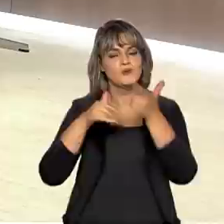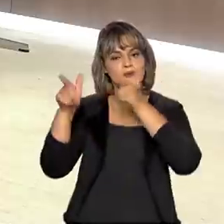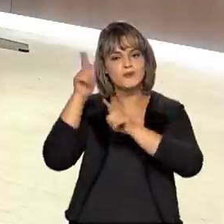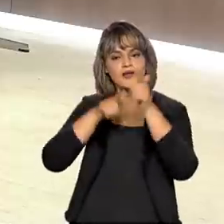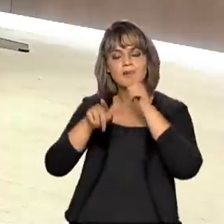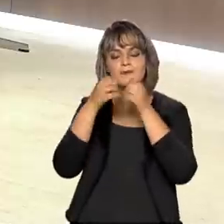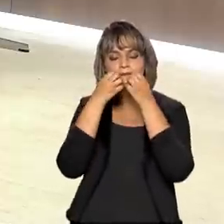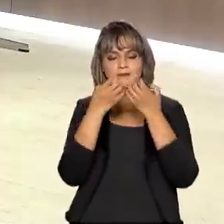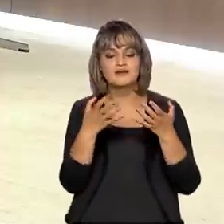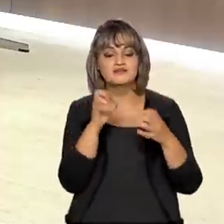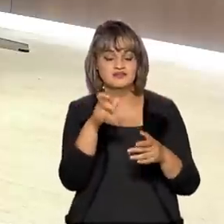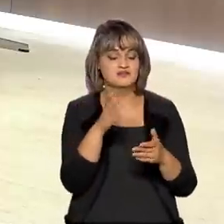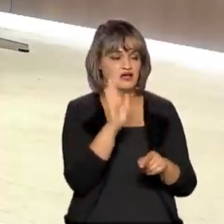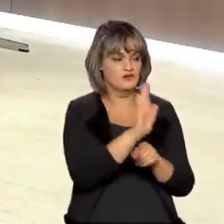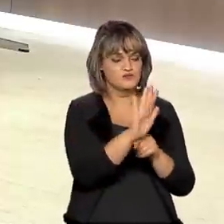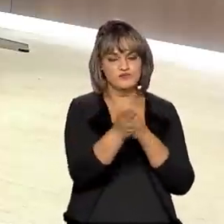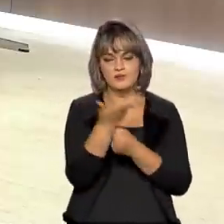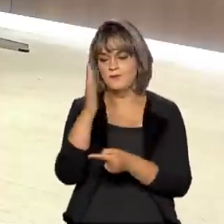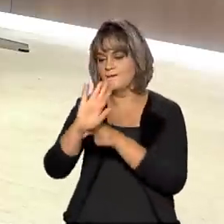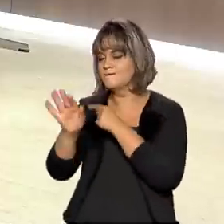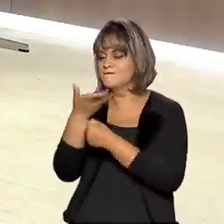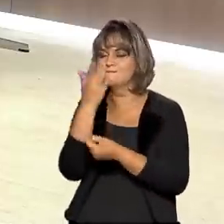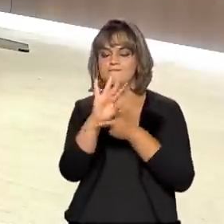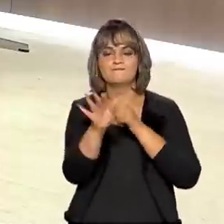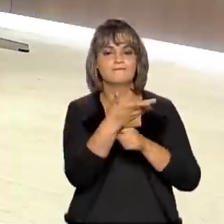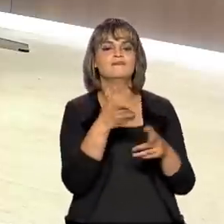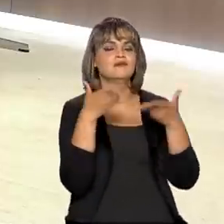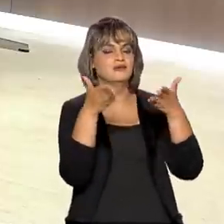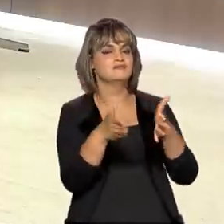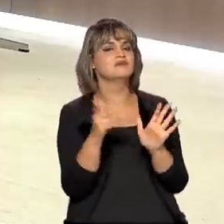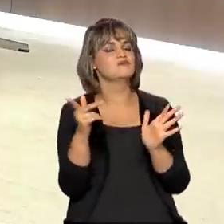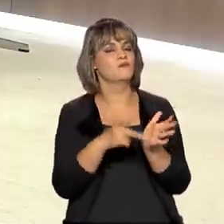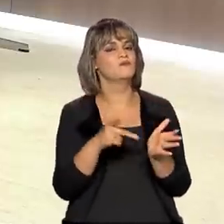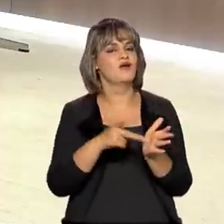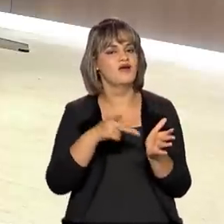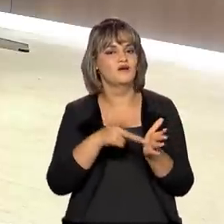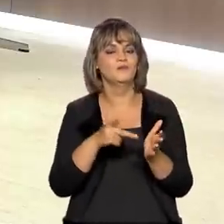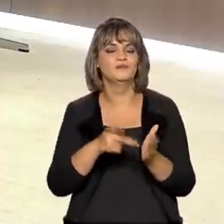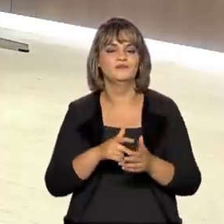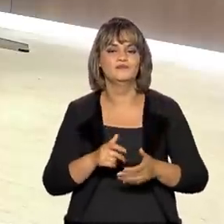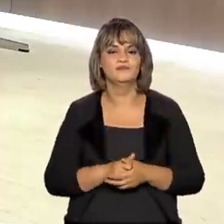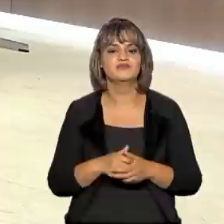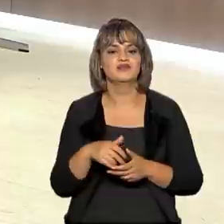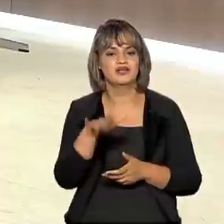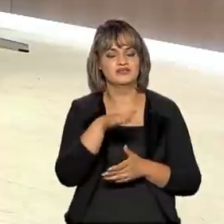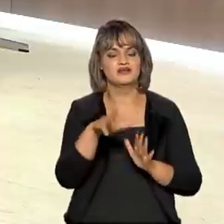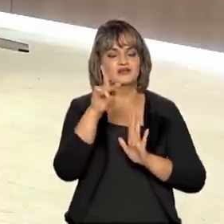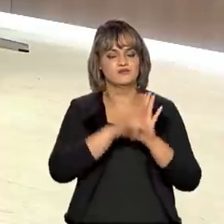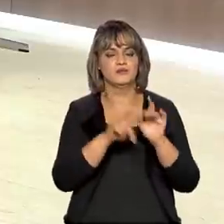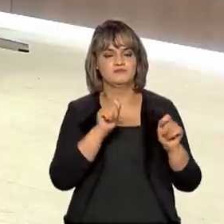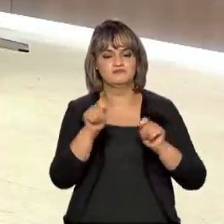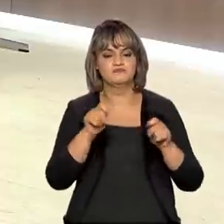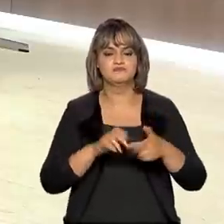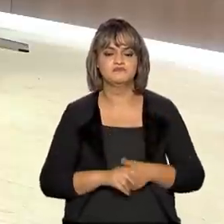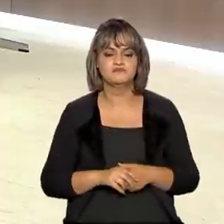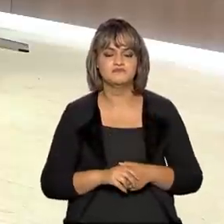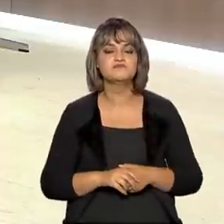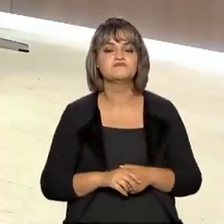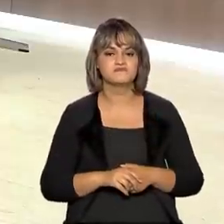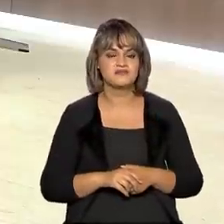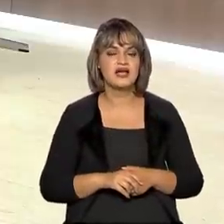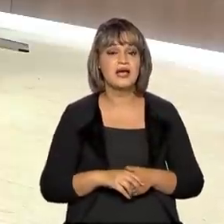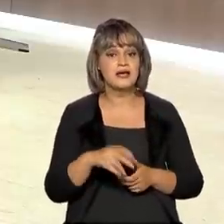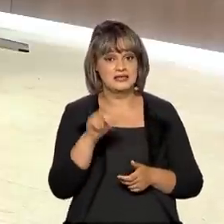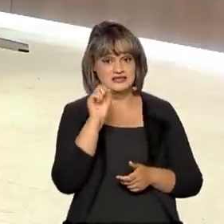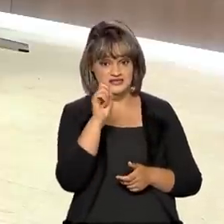da participação mais expressiva dos consumidores nesse programa de redução. E agora, para quem